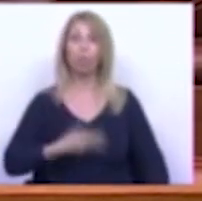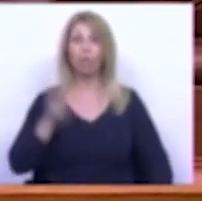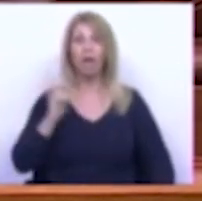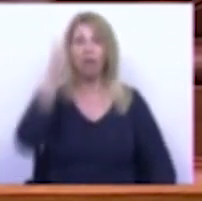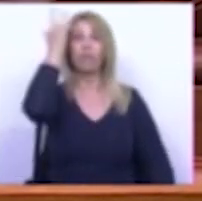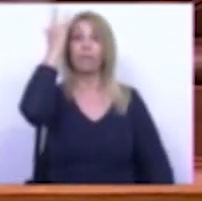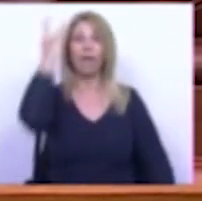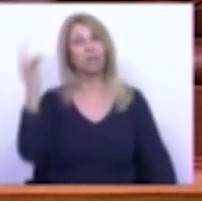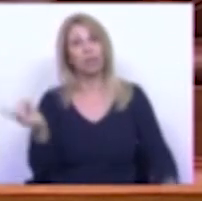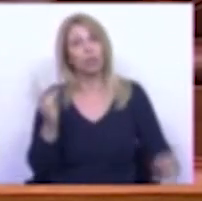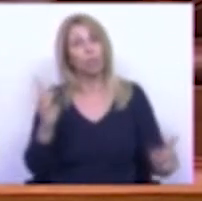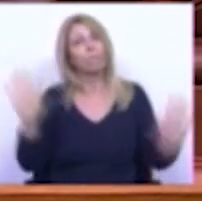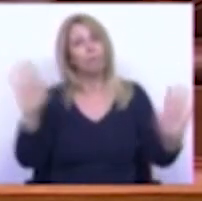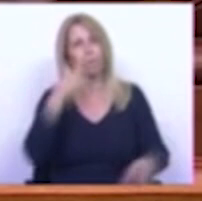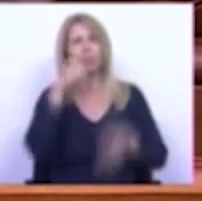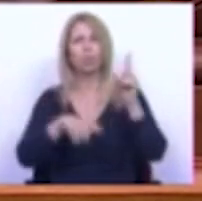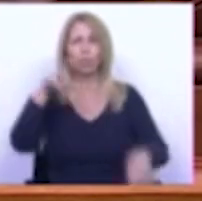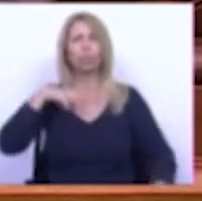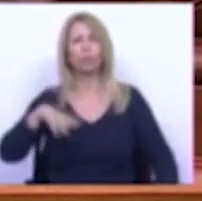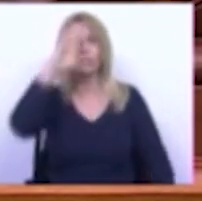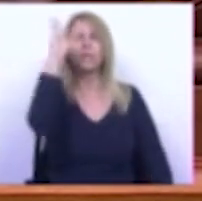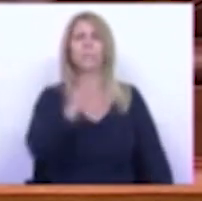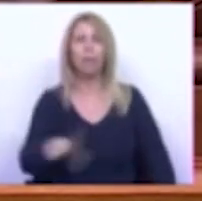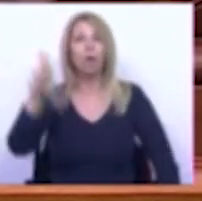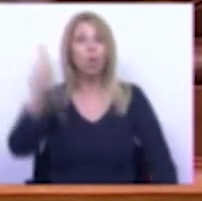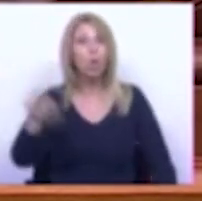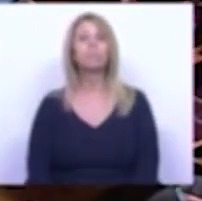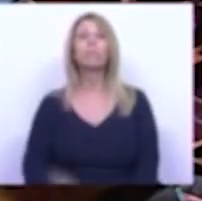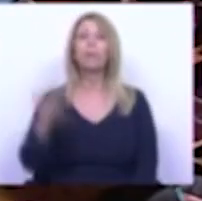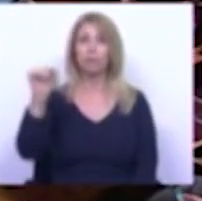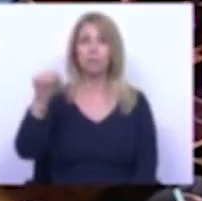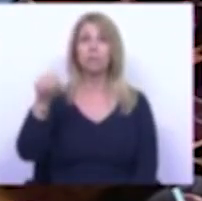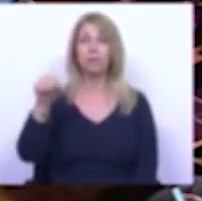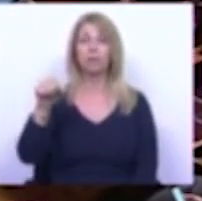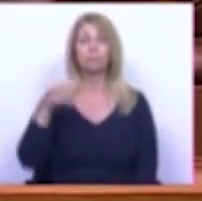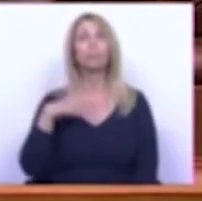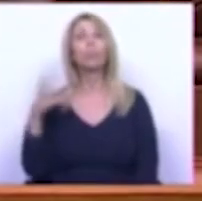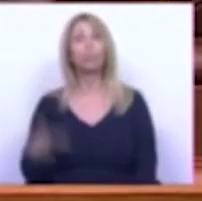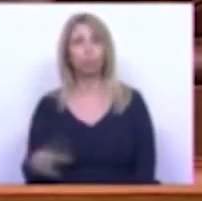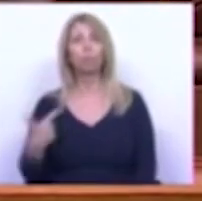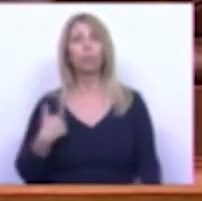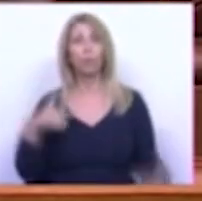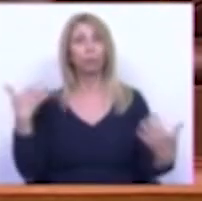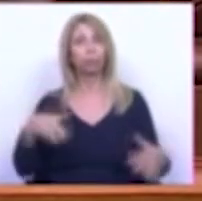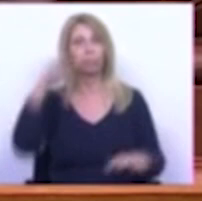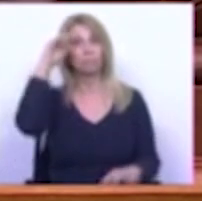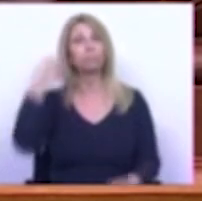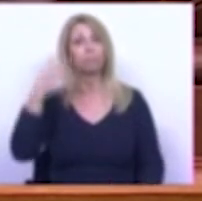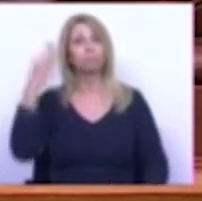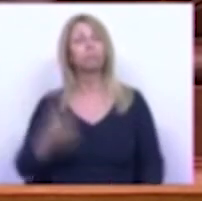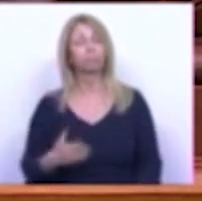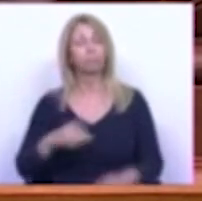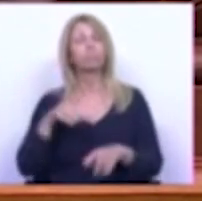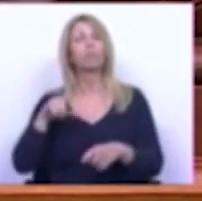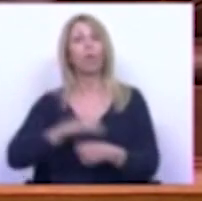fáceis mas os portugueses sabem que nunca nunca lhes voltámos as costas Portugal foi duramente afetado pela Covid-19 em